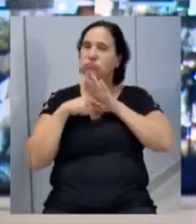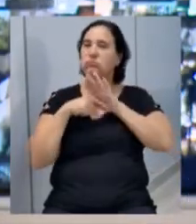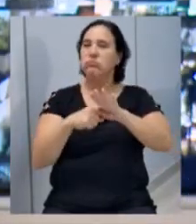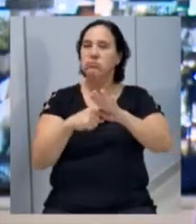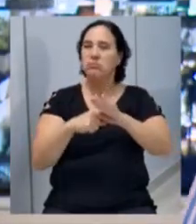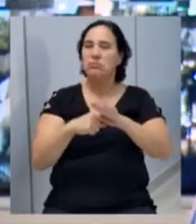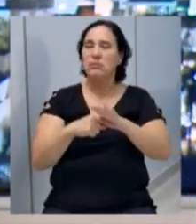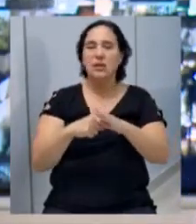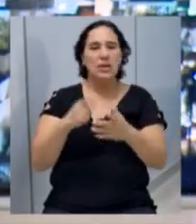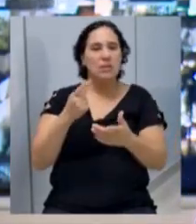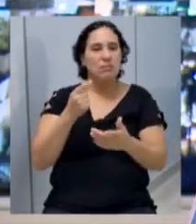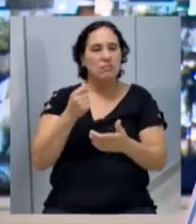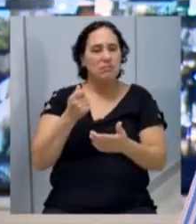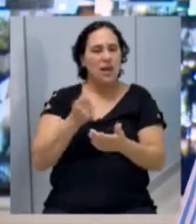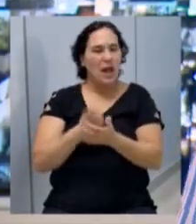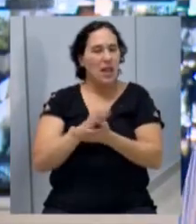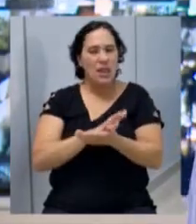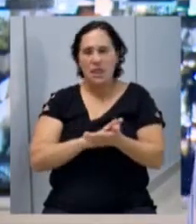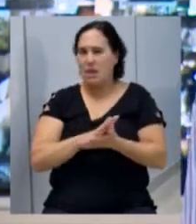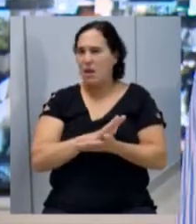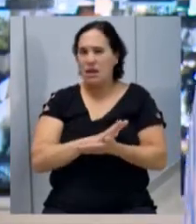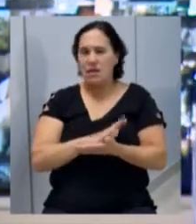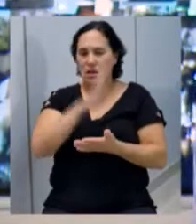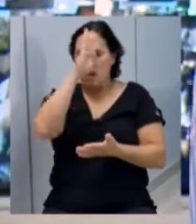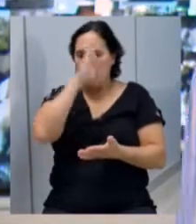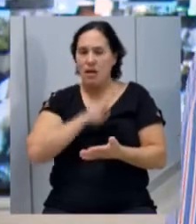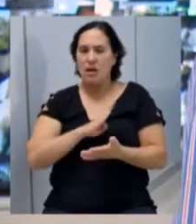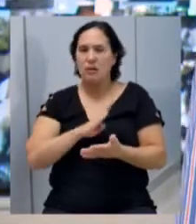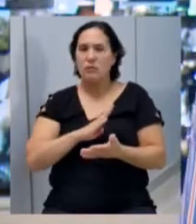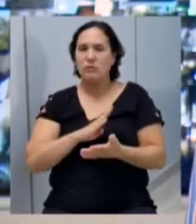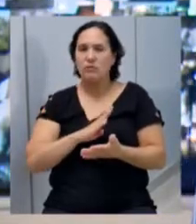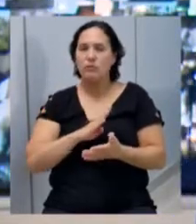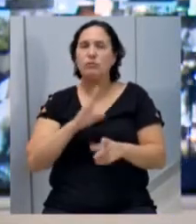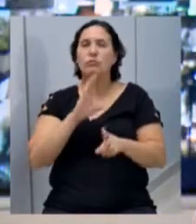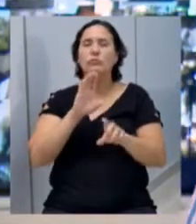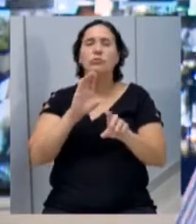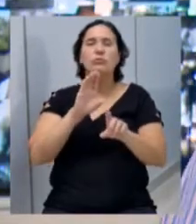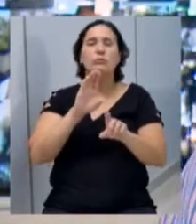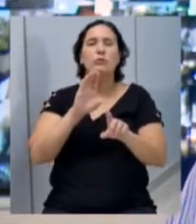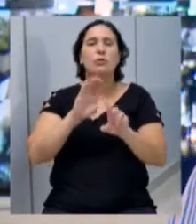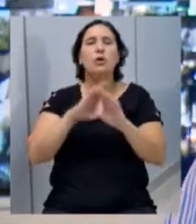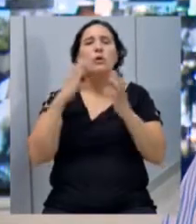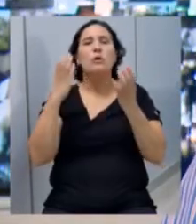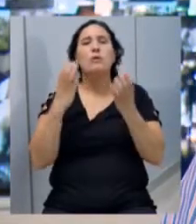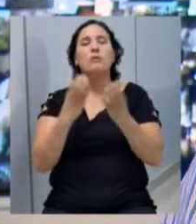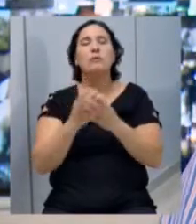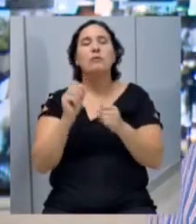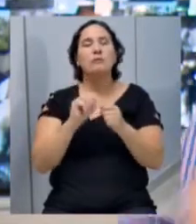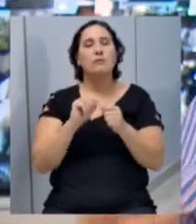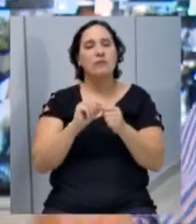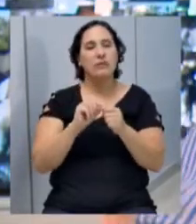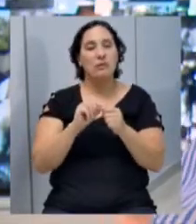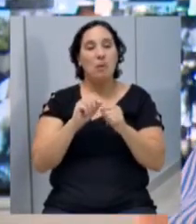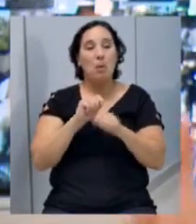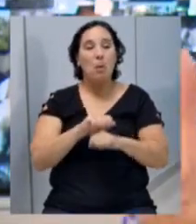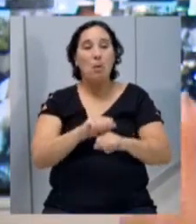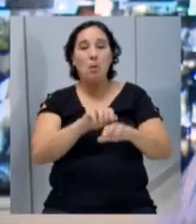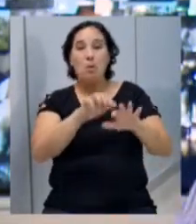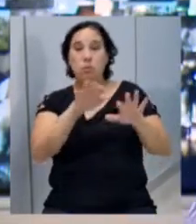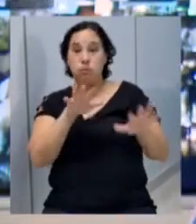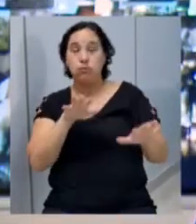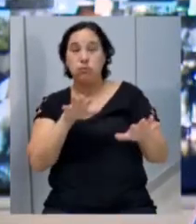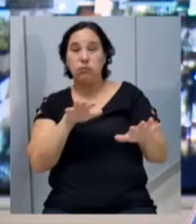sem ganhar praticamente nada naquilo que ela fazia junto com a sua comunidade e fazia de uma forma mais expansiva